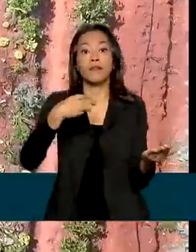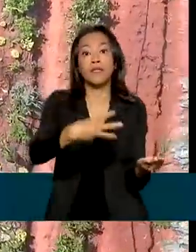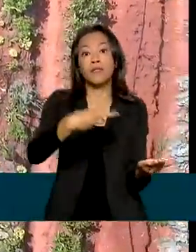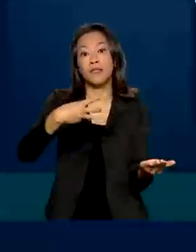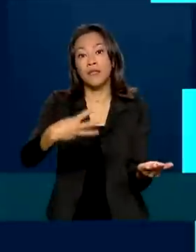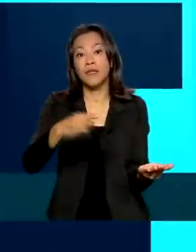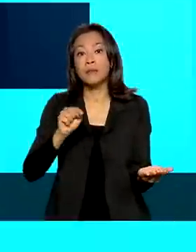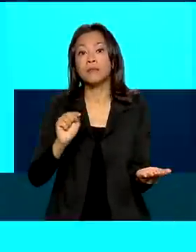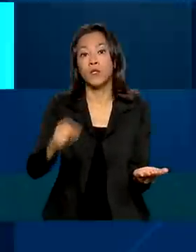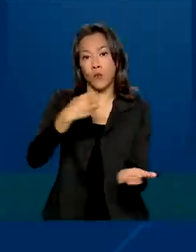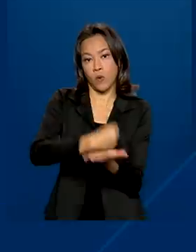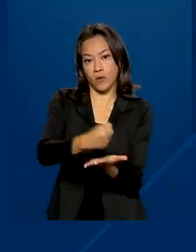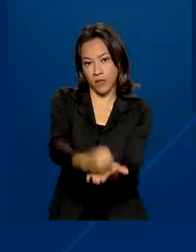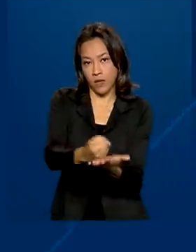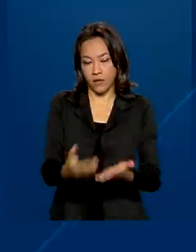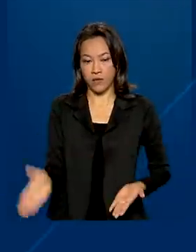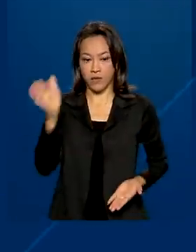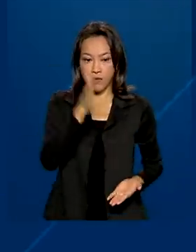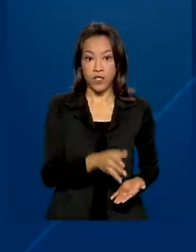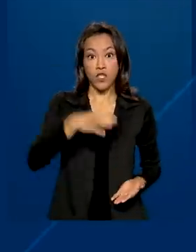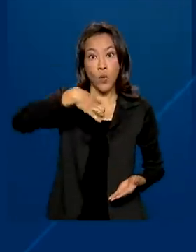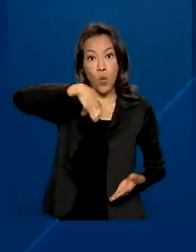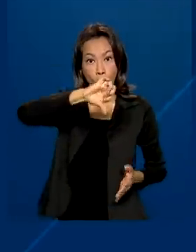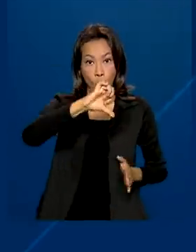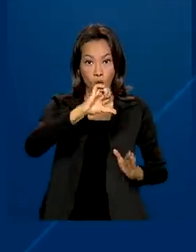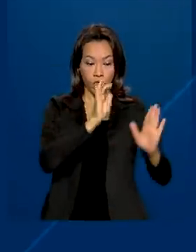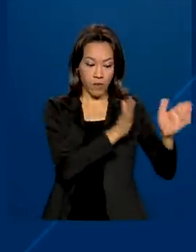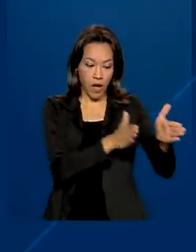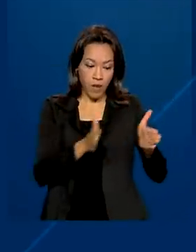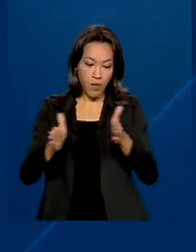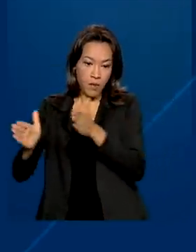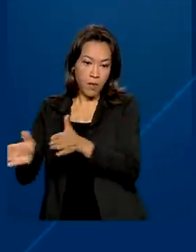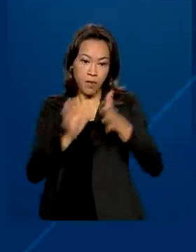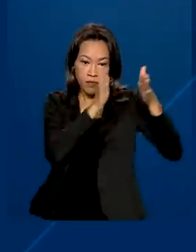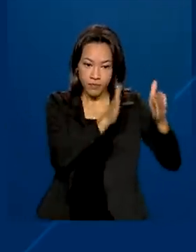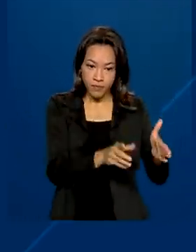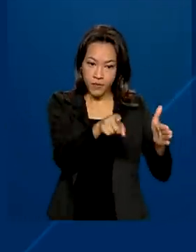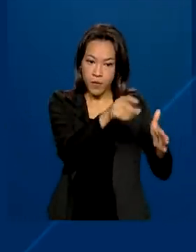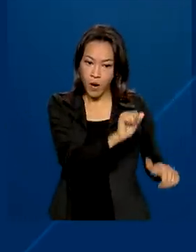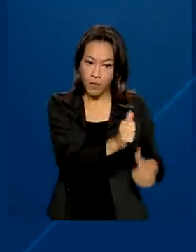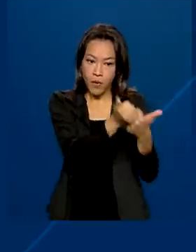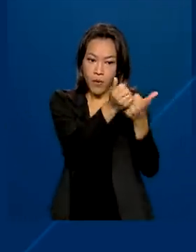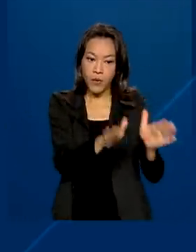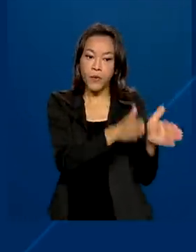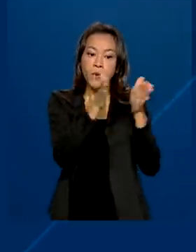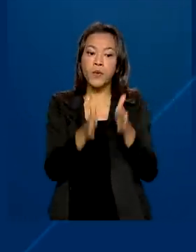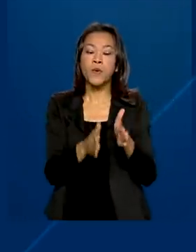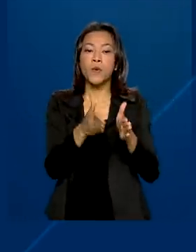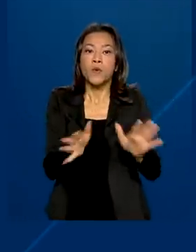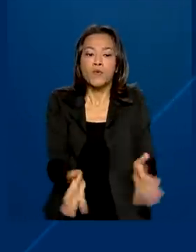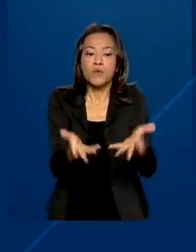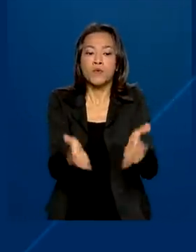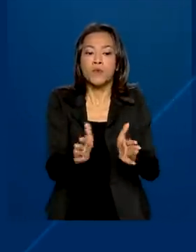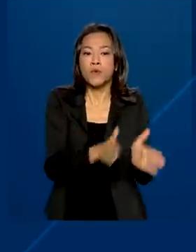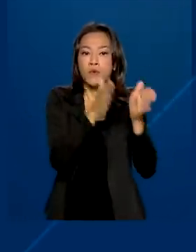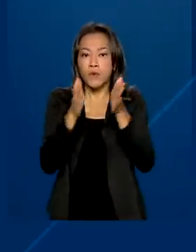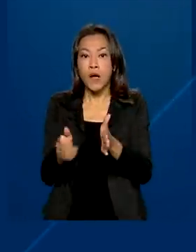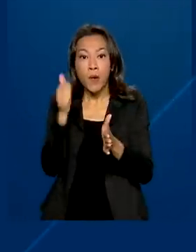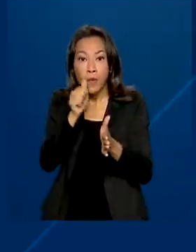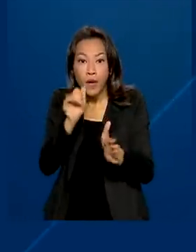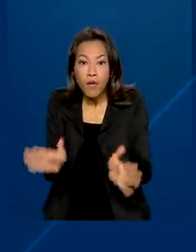contratos. São nove modalidades. Apoio inicial, fomento, fomento mulher,